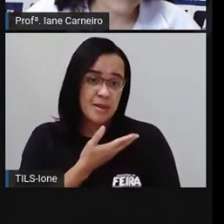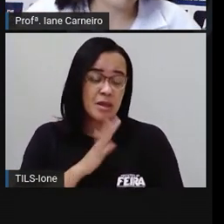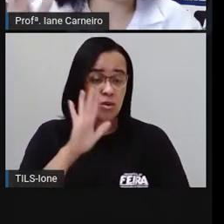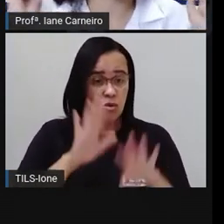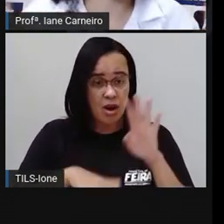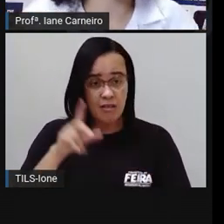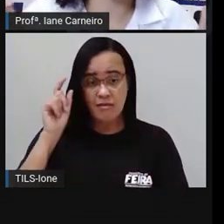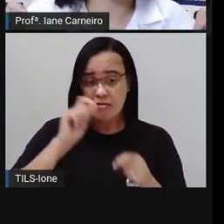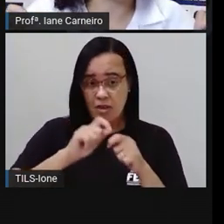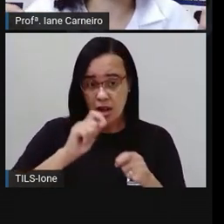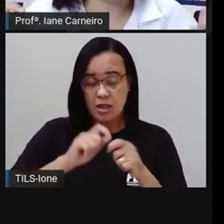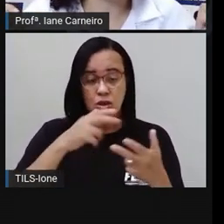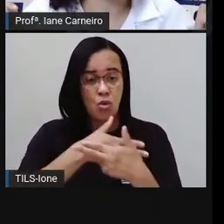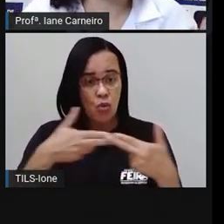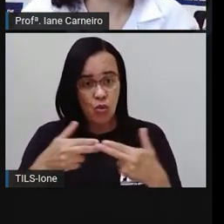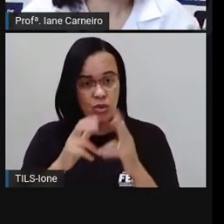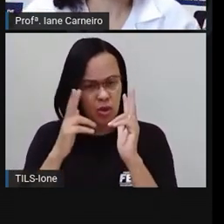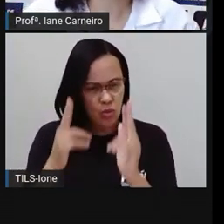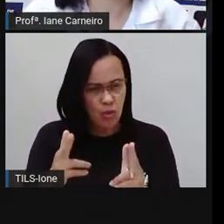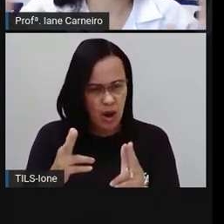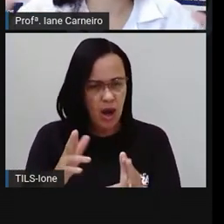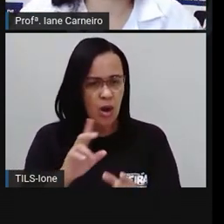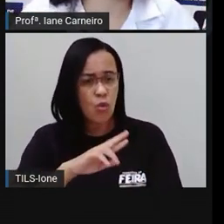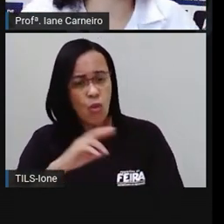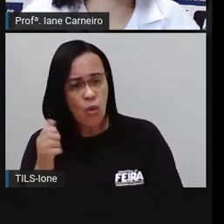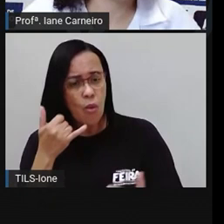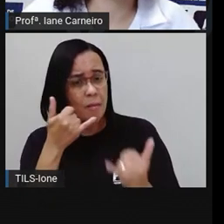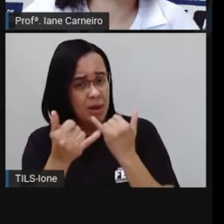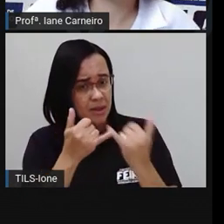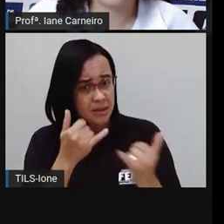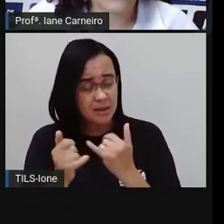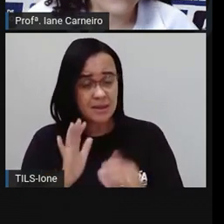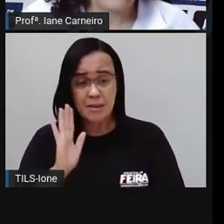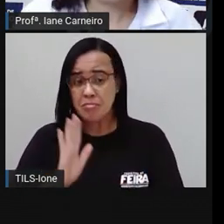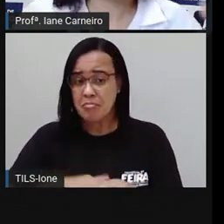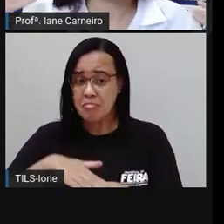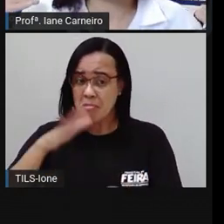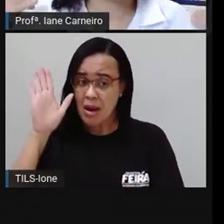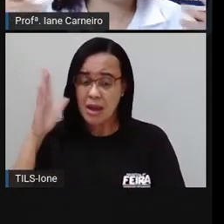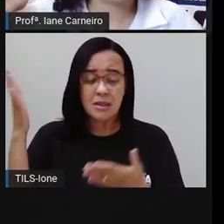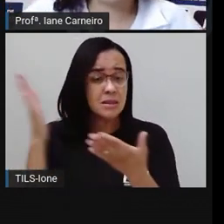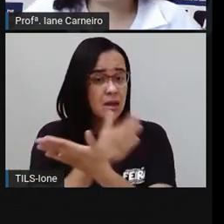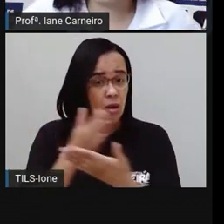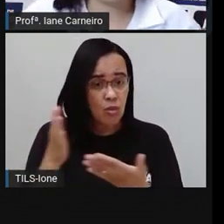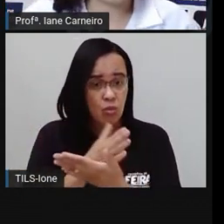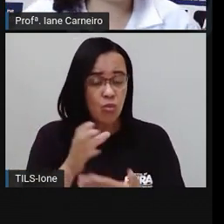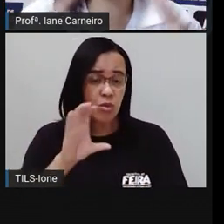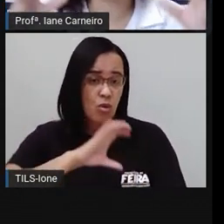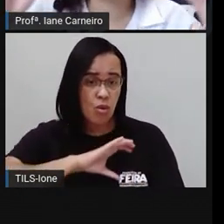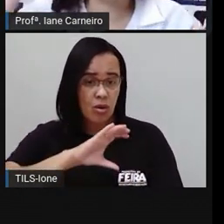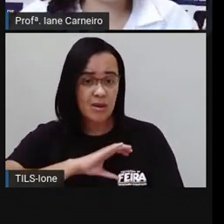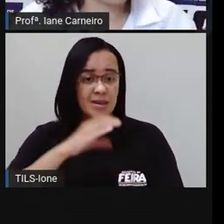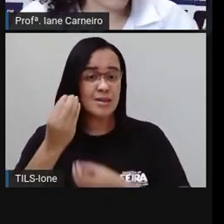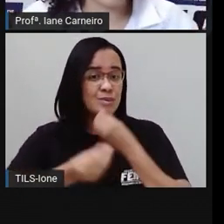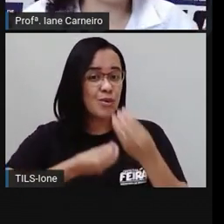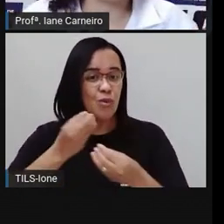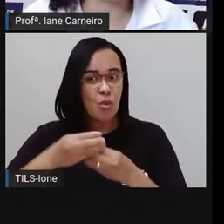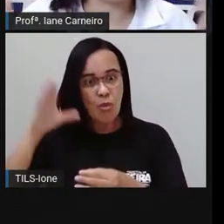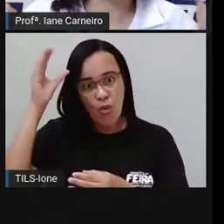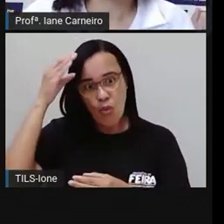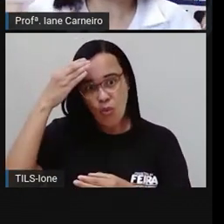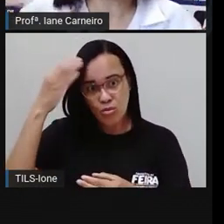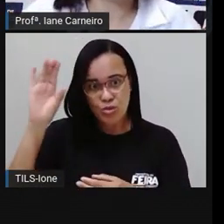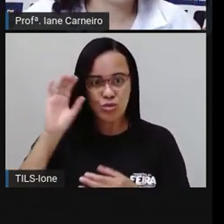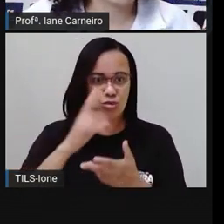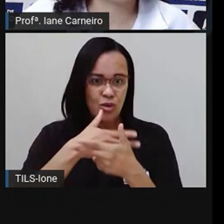semelhantes a que a sua família faz. Mas, na maioria das vezes, vão ter coleguinhas que têm culturas diferentes,